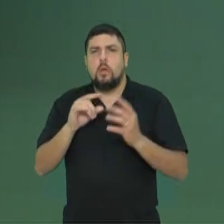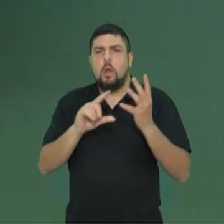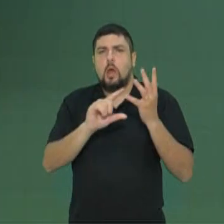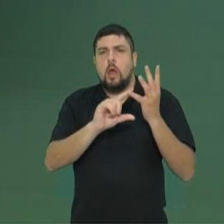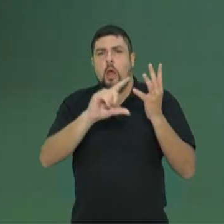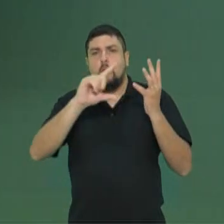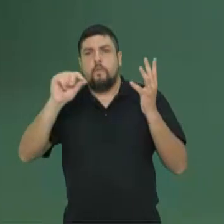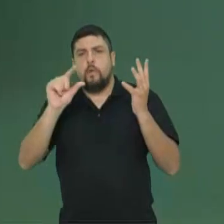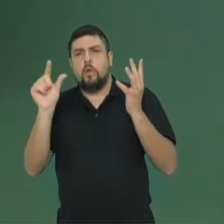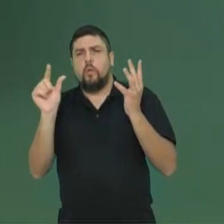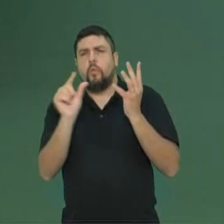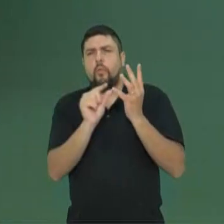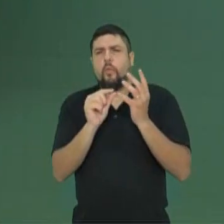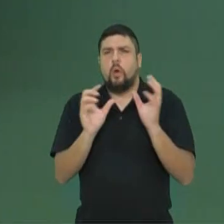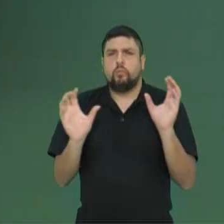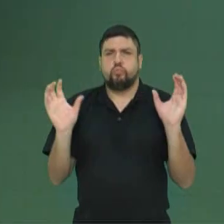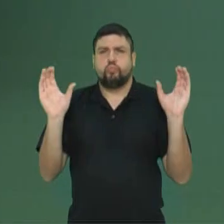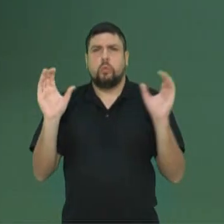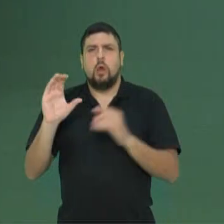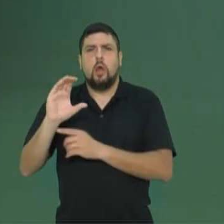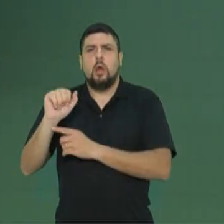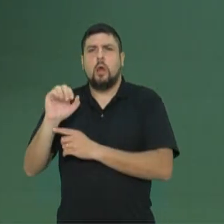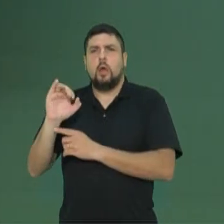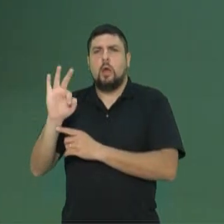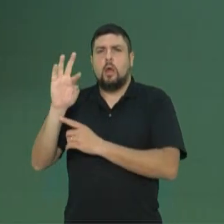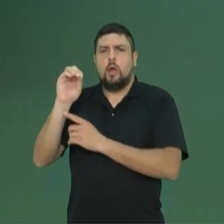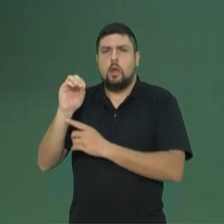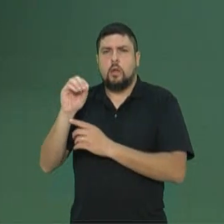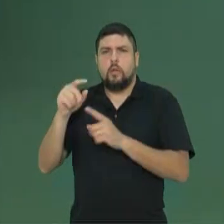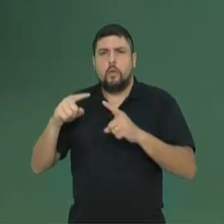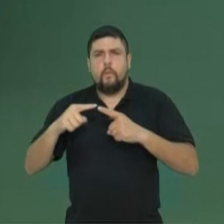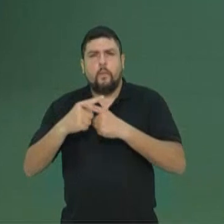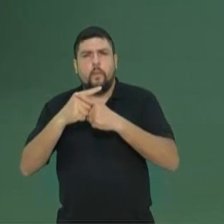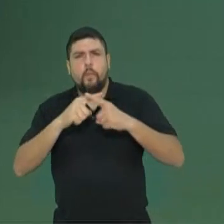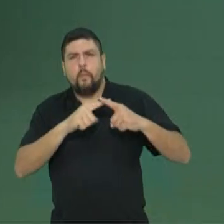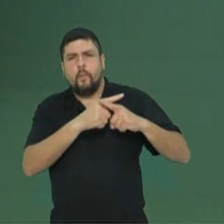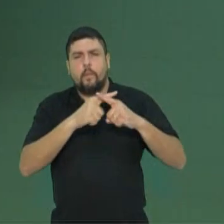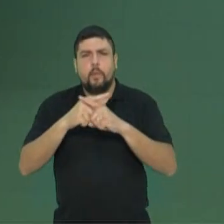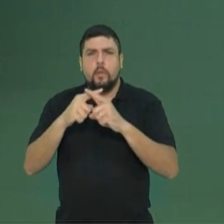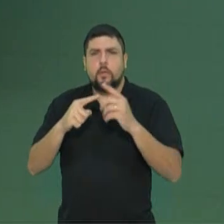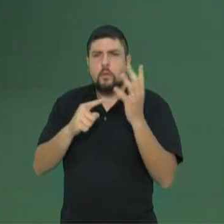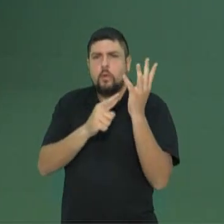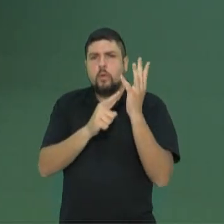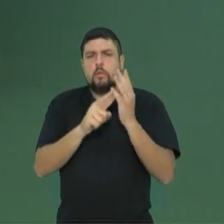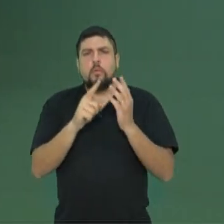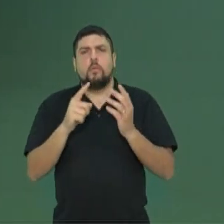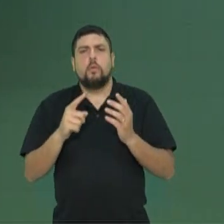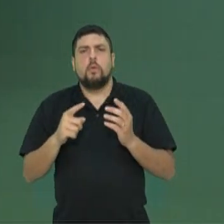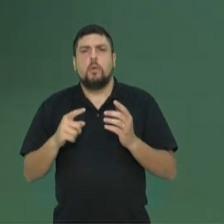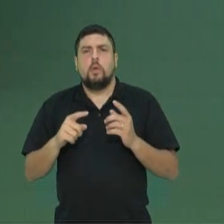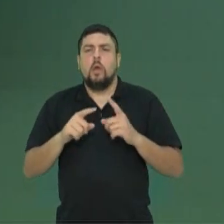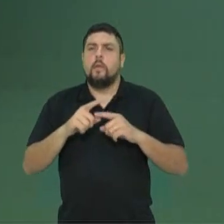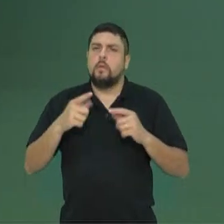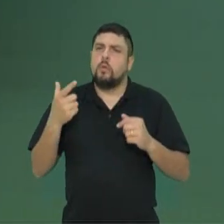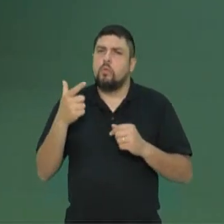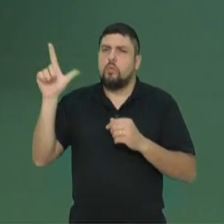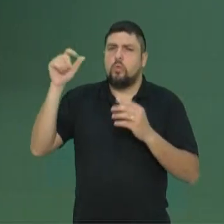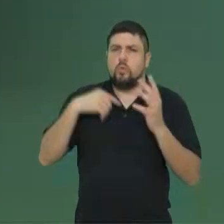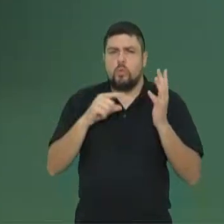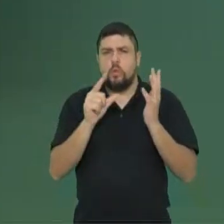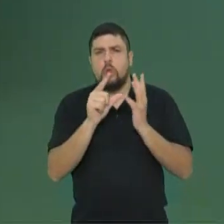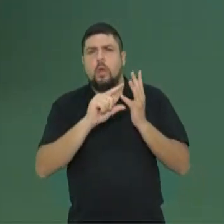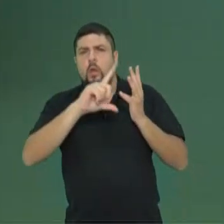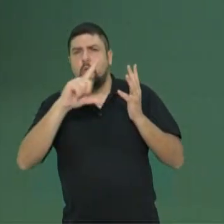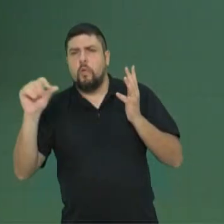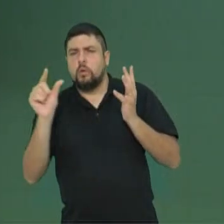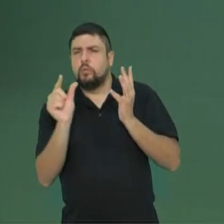As cavalinhas, exetam, que ela tem uma pequena bainha, que seria o início de folha, mas ainda não dá para chamar de folha. Porém, ainda